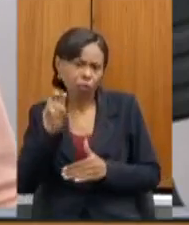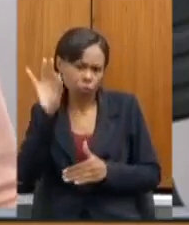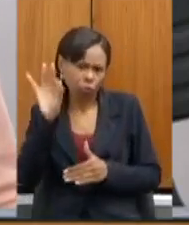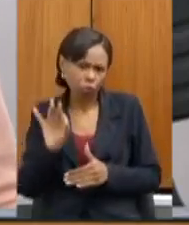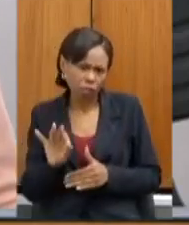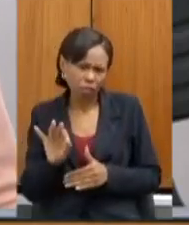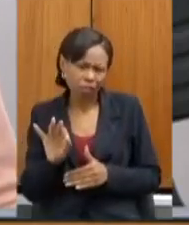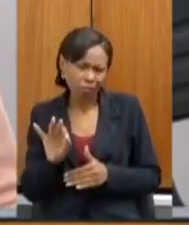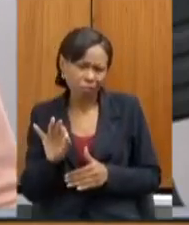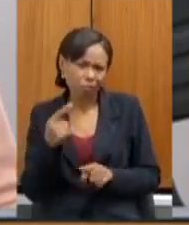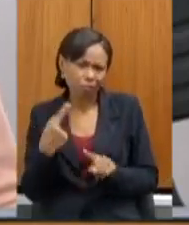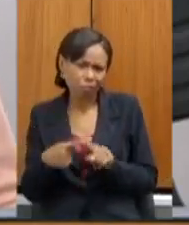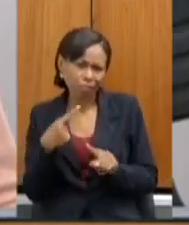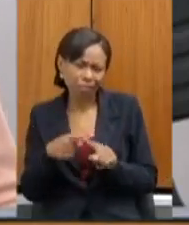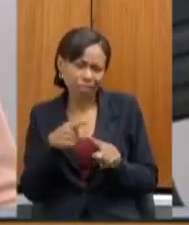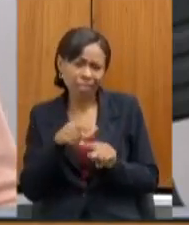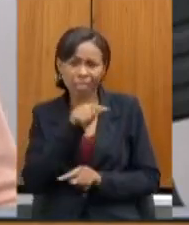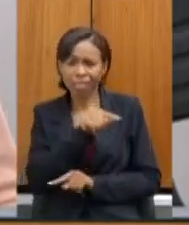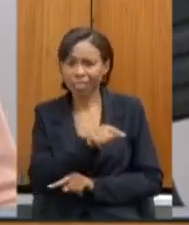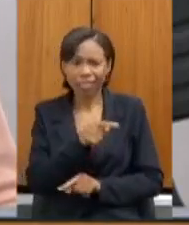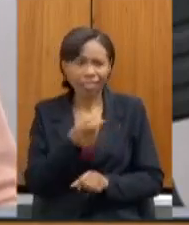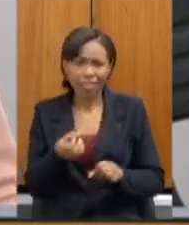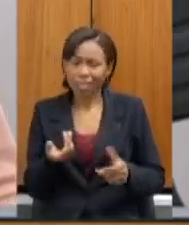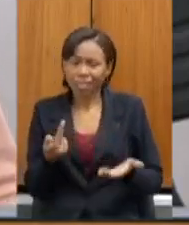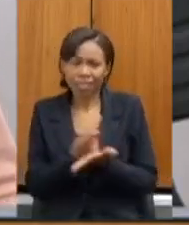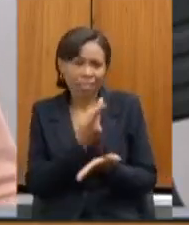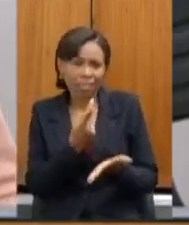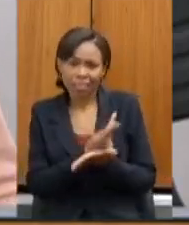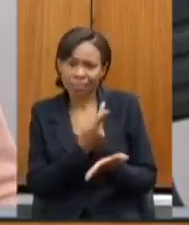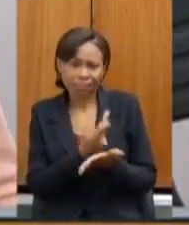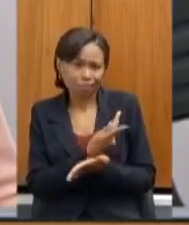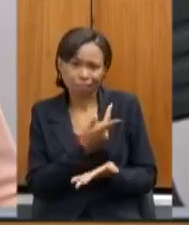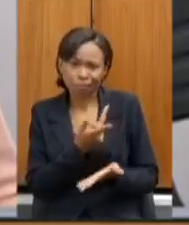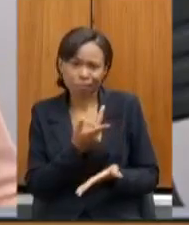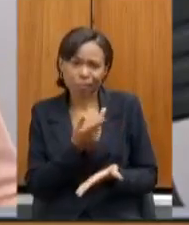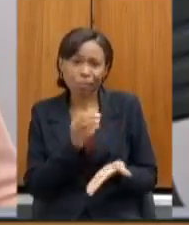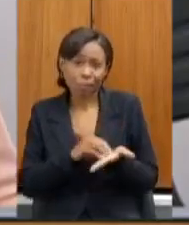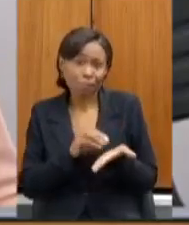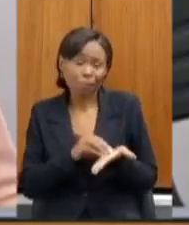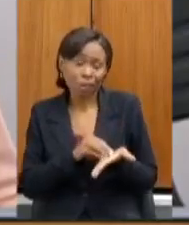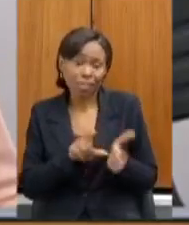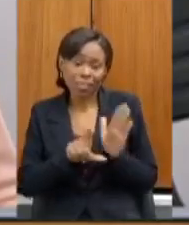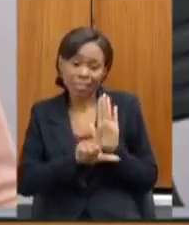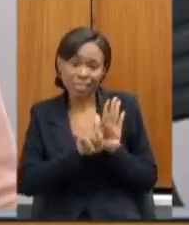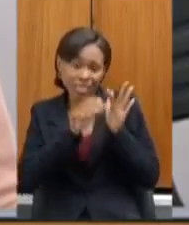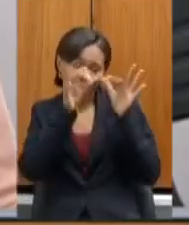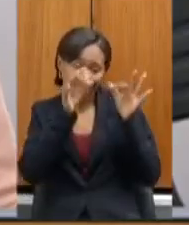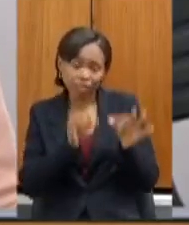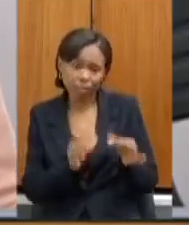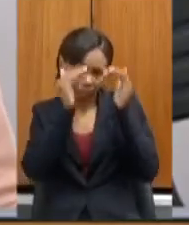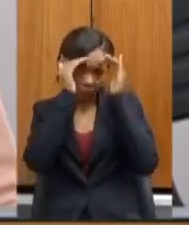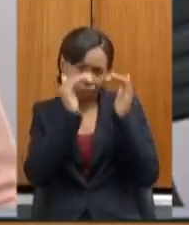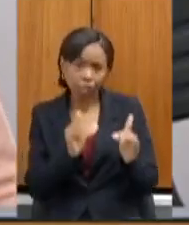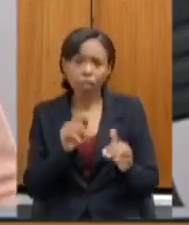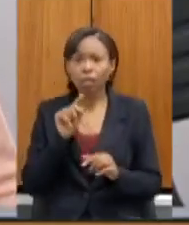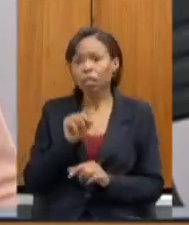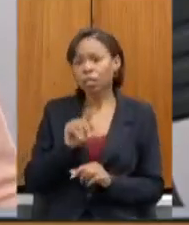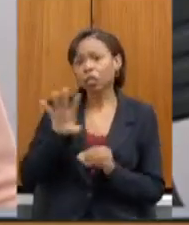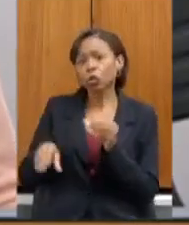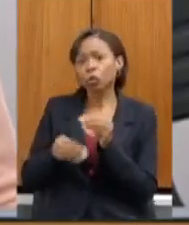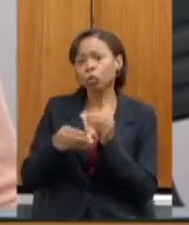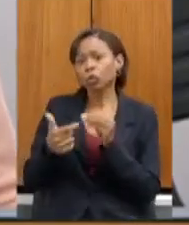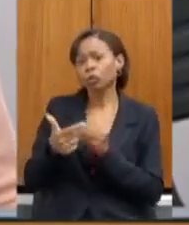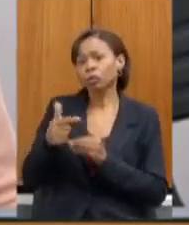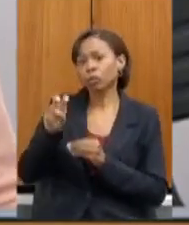irregularidade é uma ilegalidade porque ele coloca para computar nos 25% as